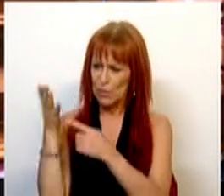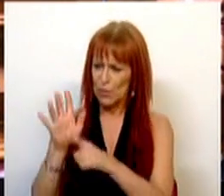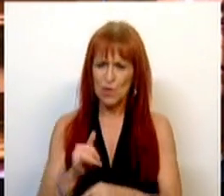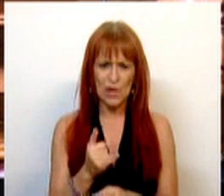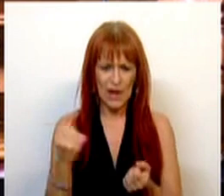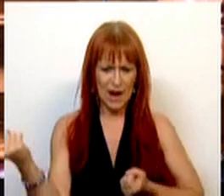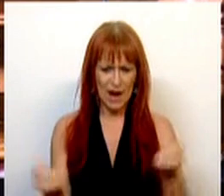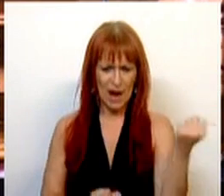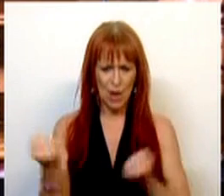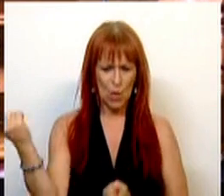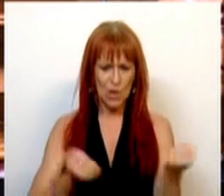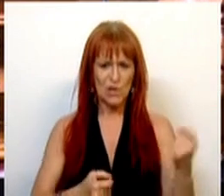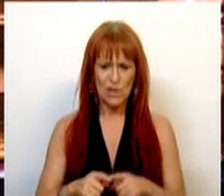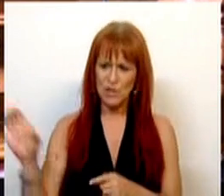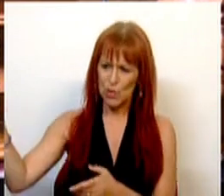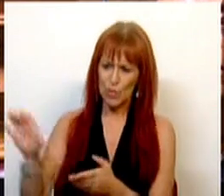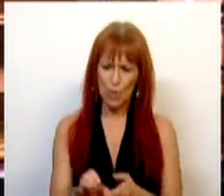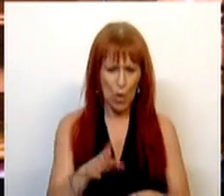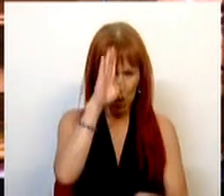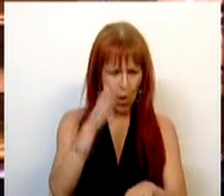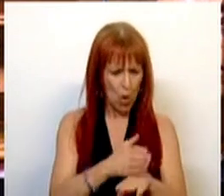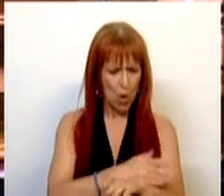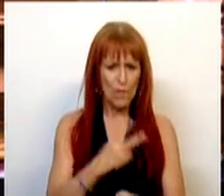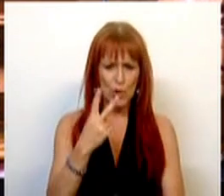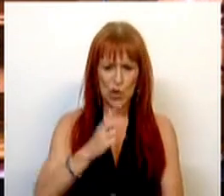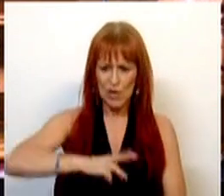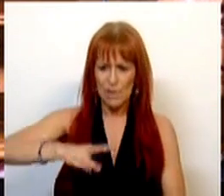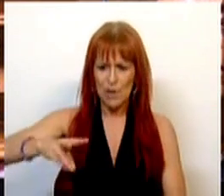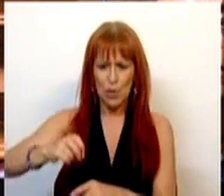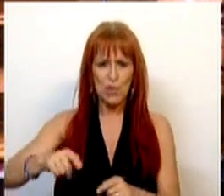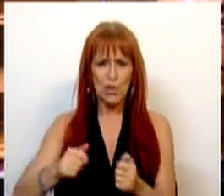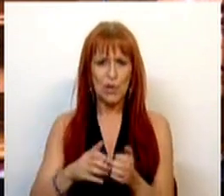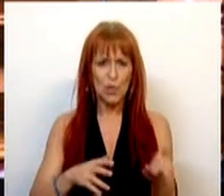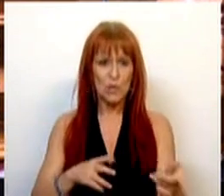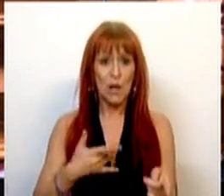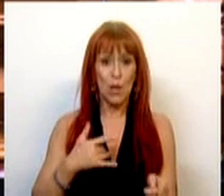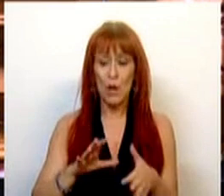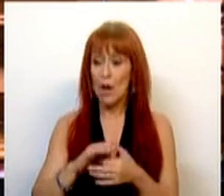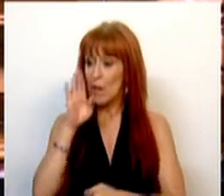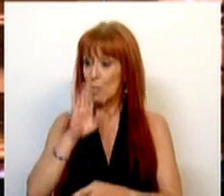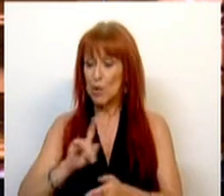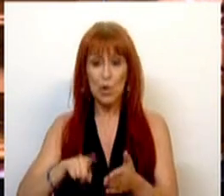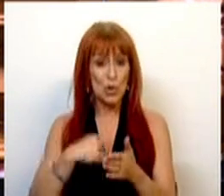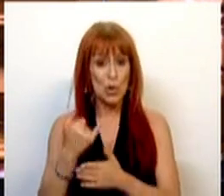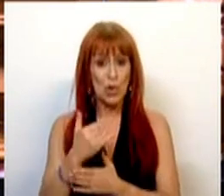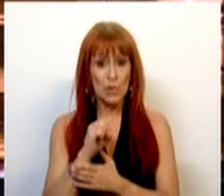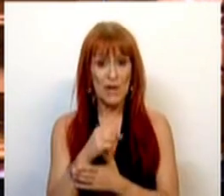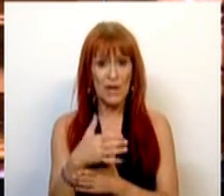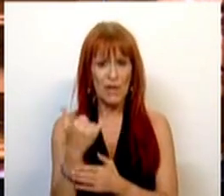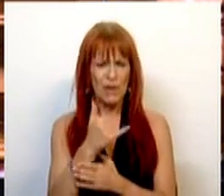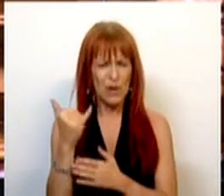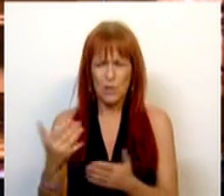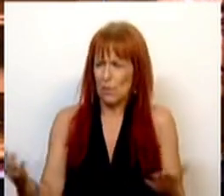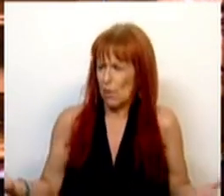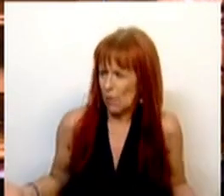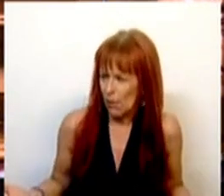veículos. A alocação prévia de 2 milhões de euros do DSIR relativamente ao executado em 2022. Bem,